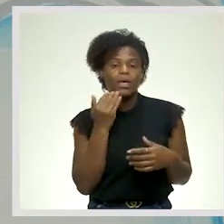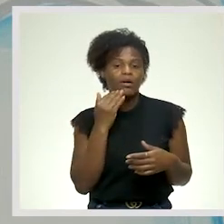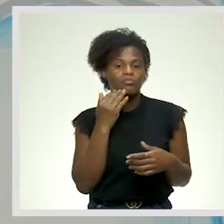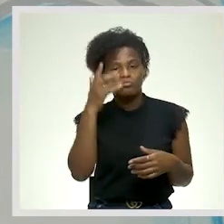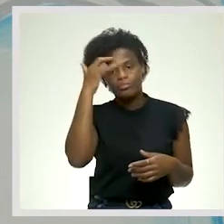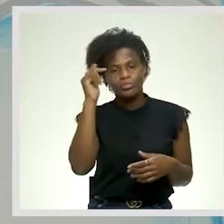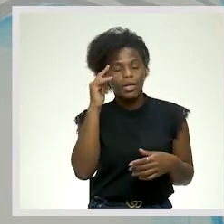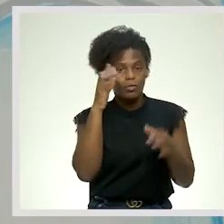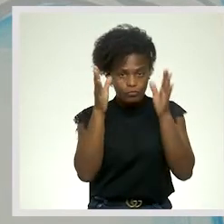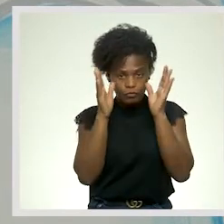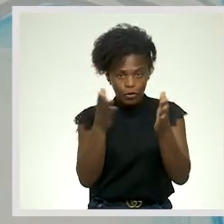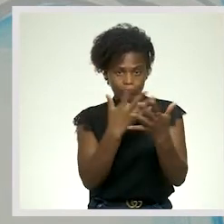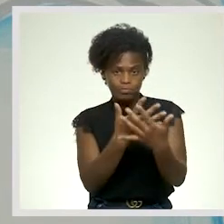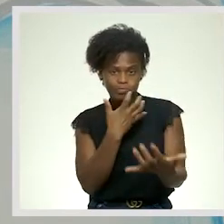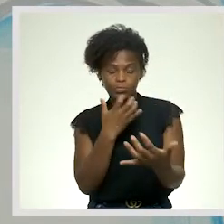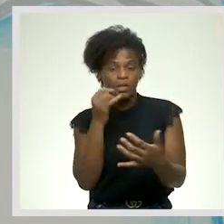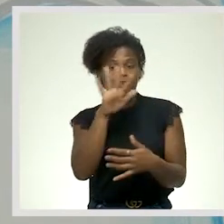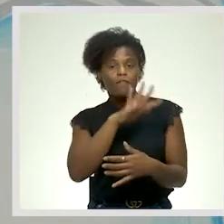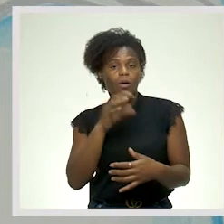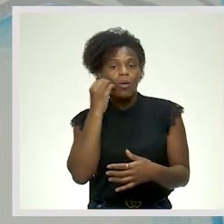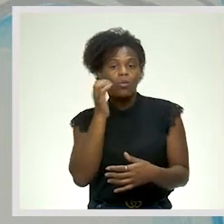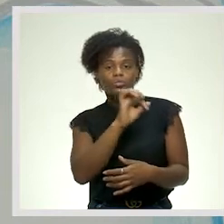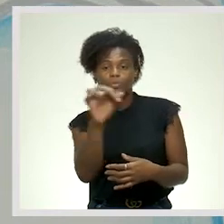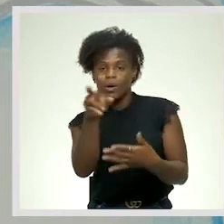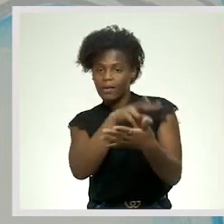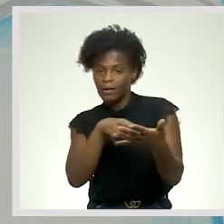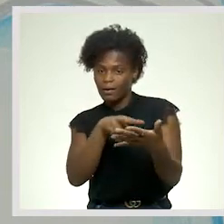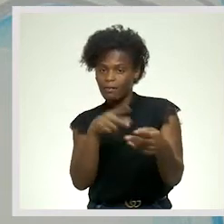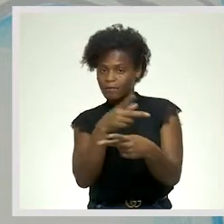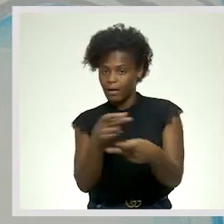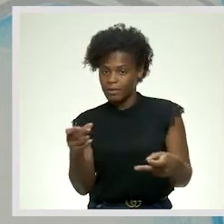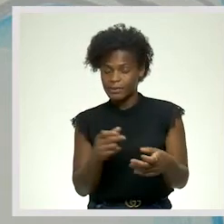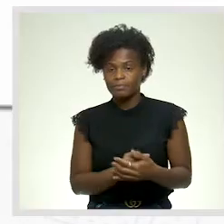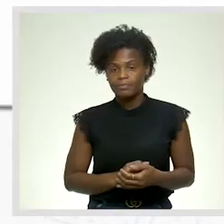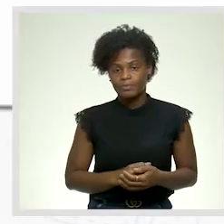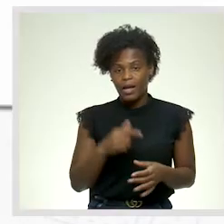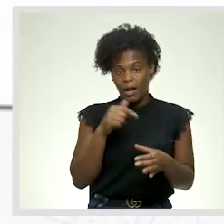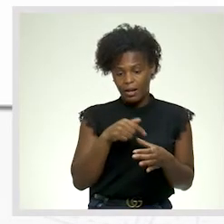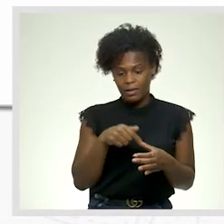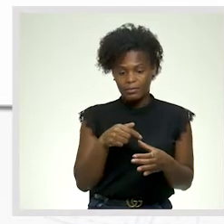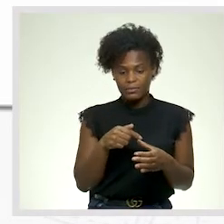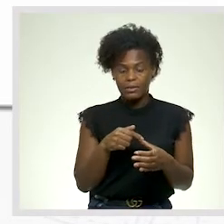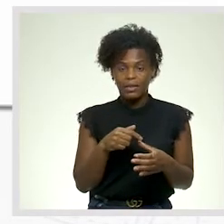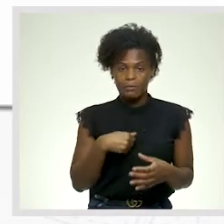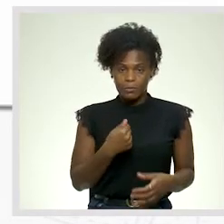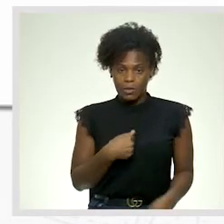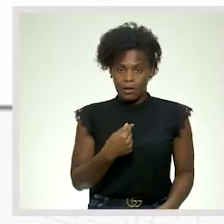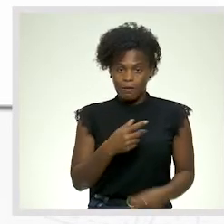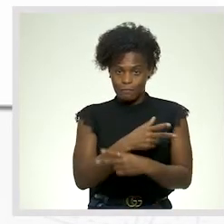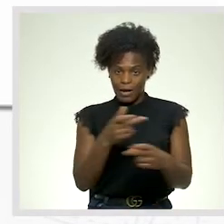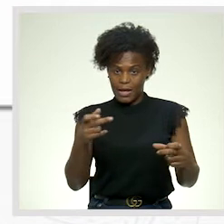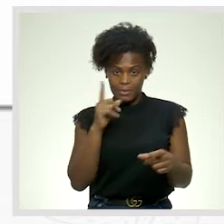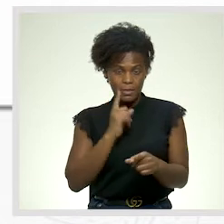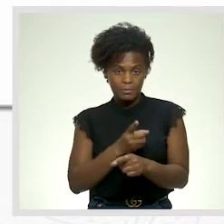o enfoque e a forma como você está a ler a frase. Então, neste caso, a própria mesma frase,